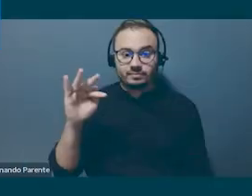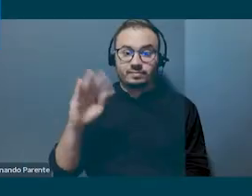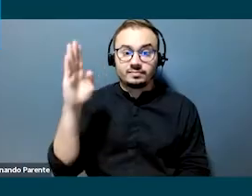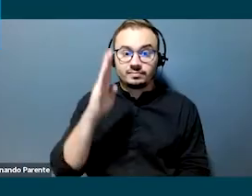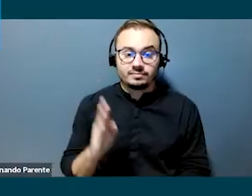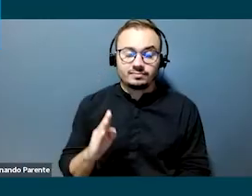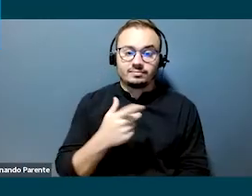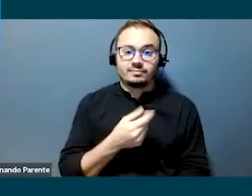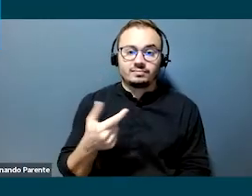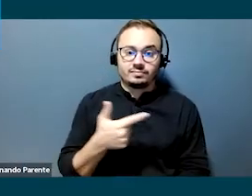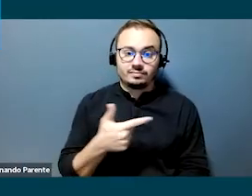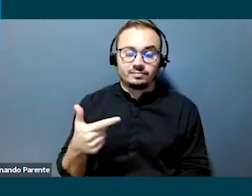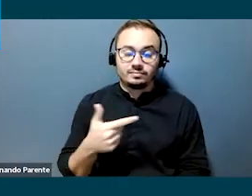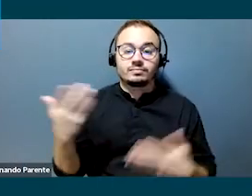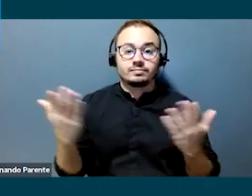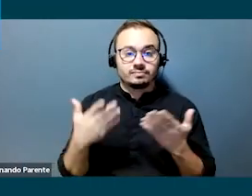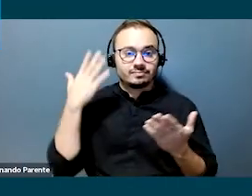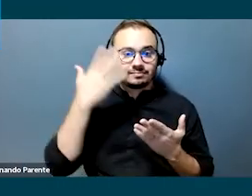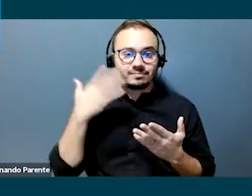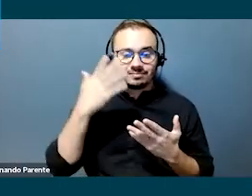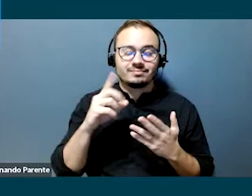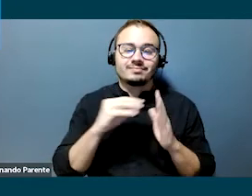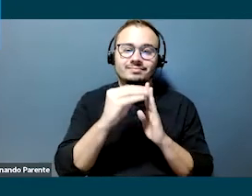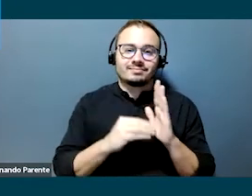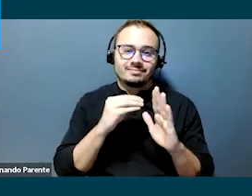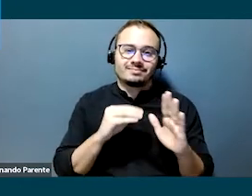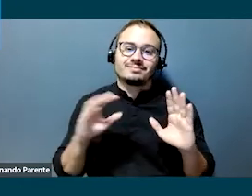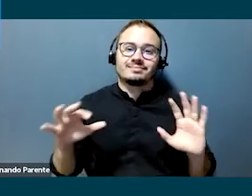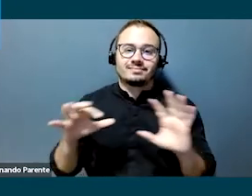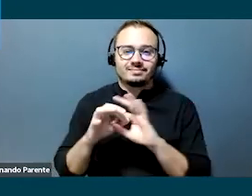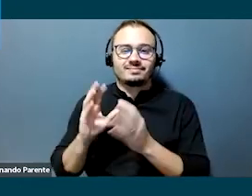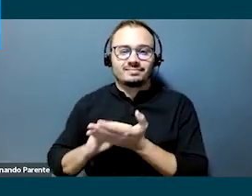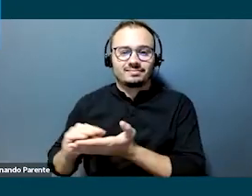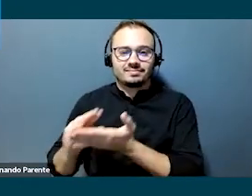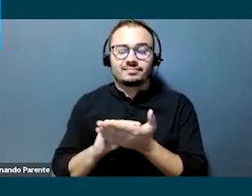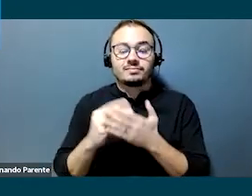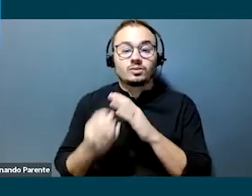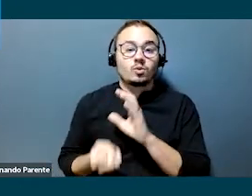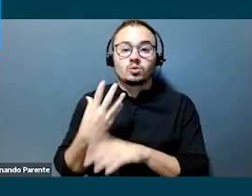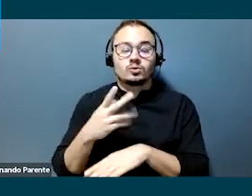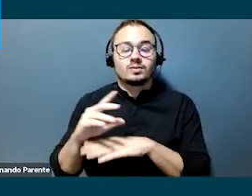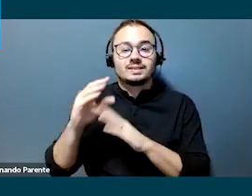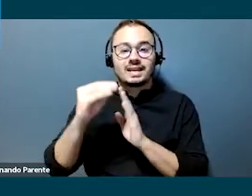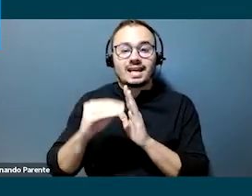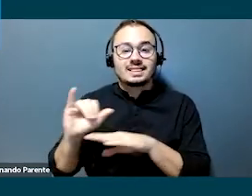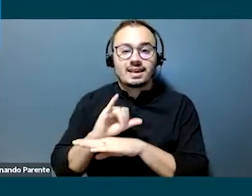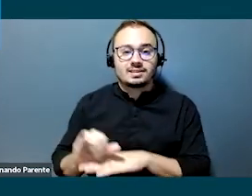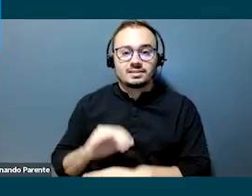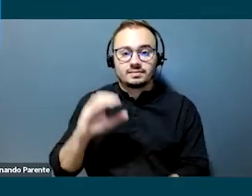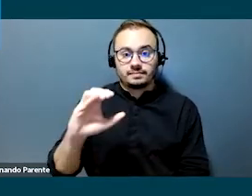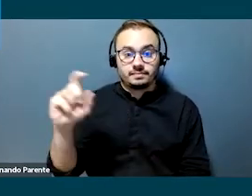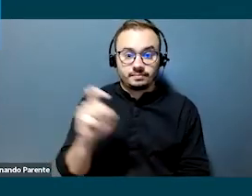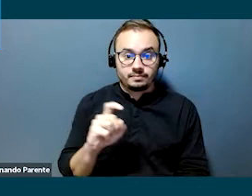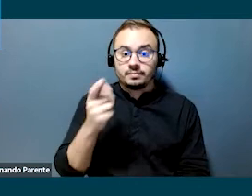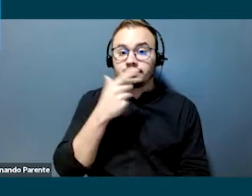E agora a gente vai ter uma palestra chamada de Design Data na construção da estratégia de CX. Quem vai compartilhar